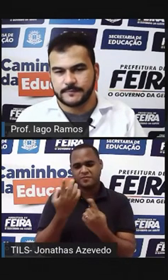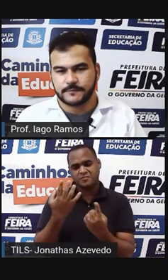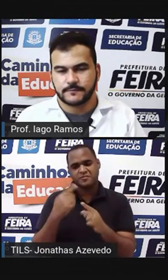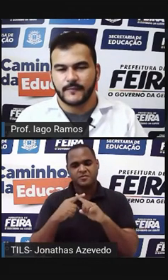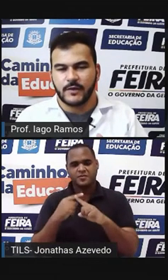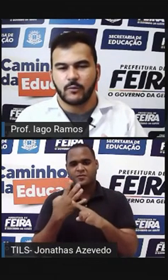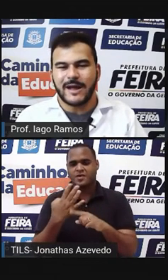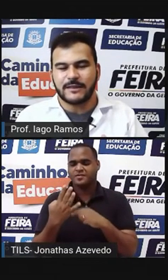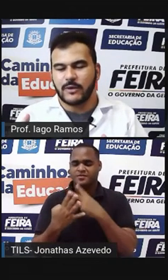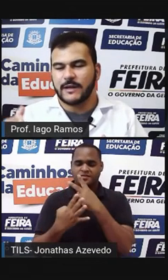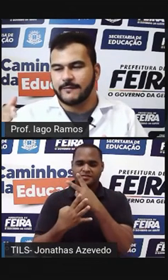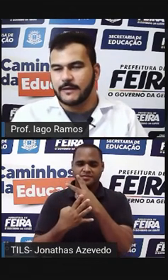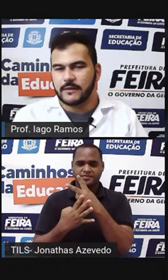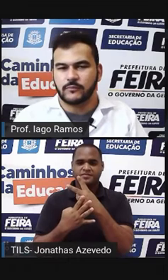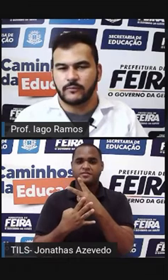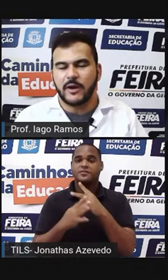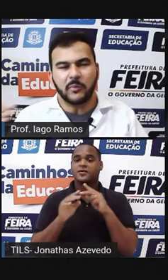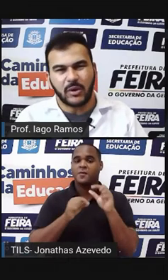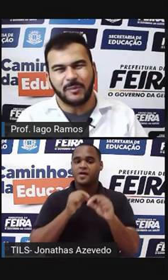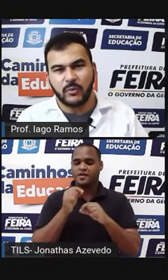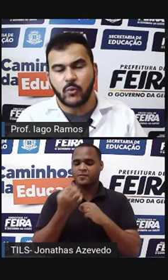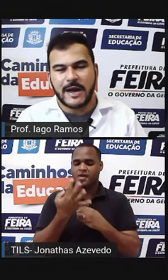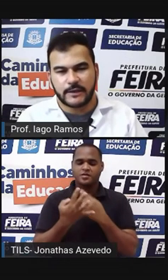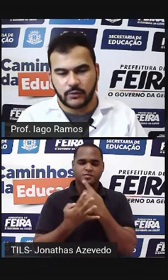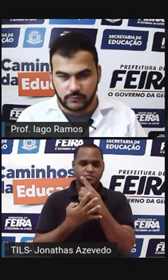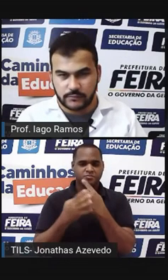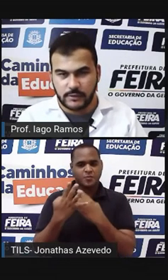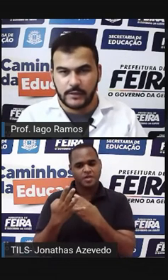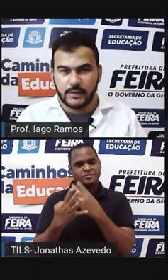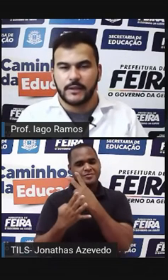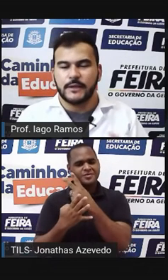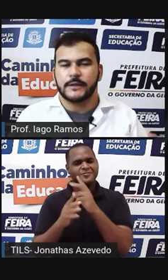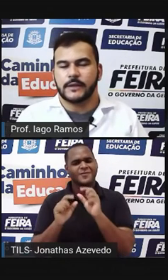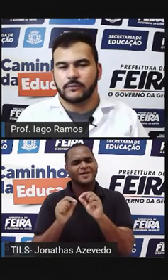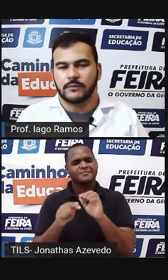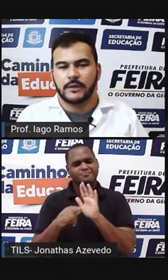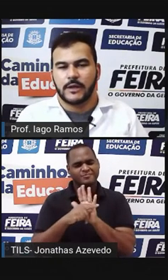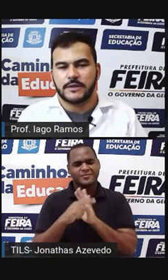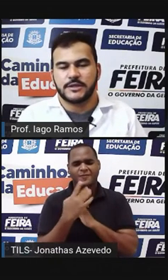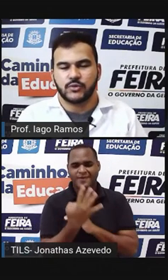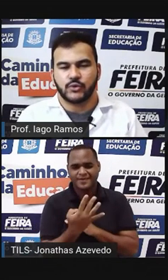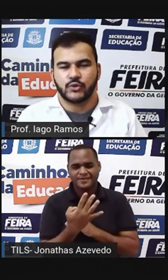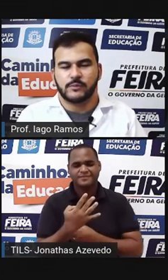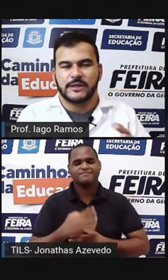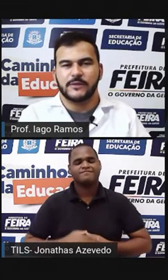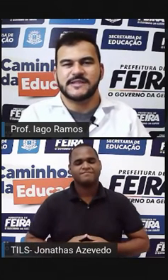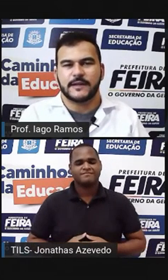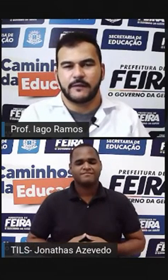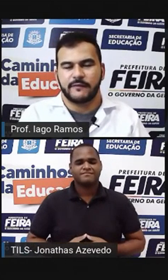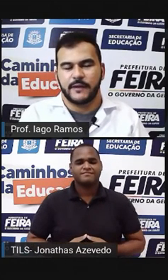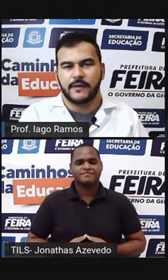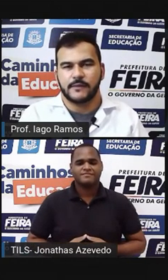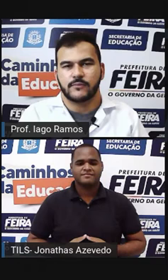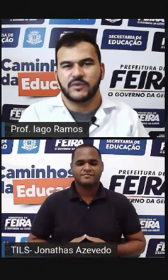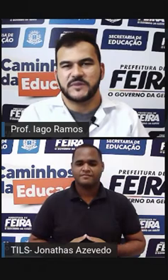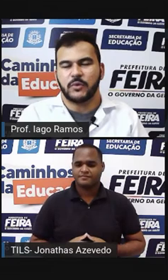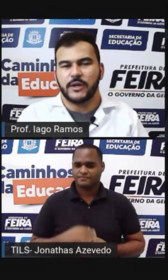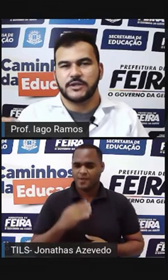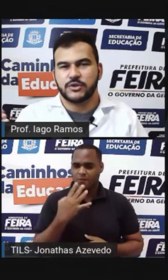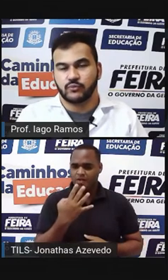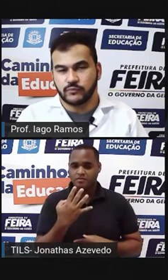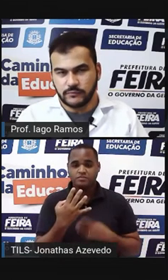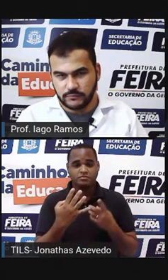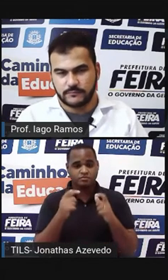a 2 4 elevado a 1 É o próprio 4 Então a gente costuma não escrever O